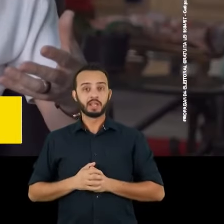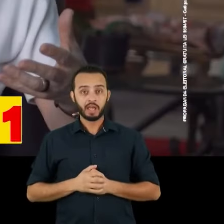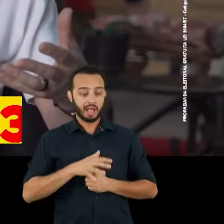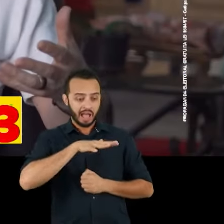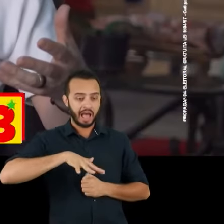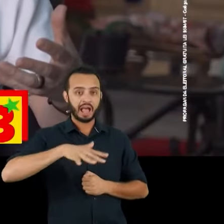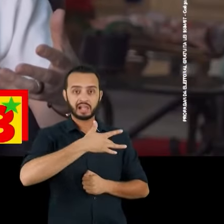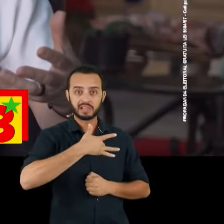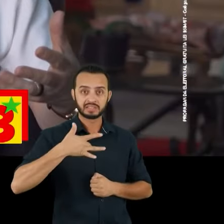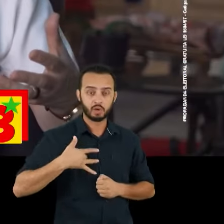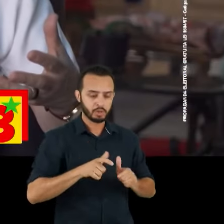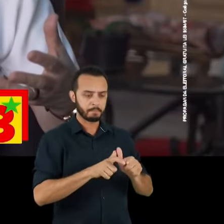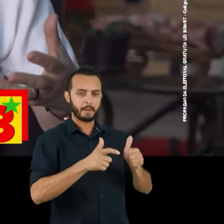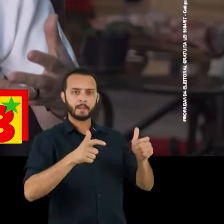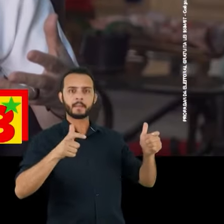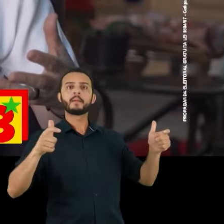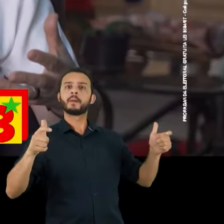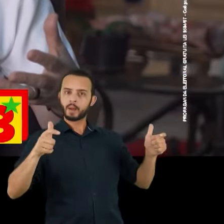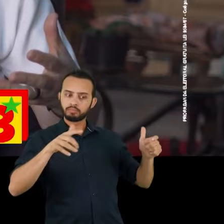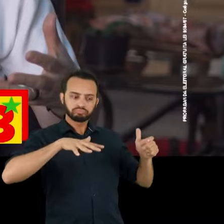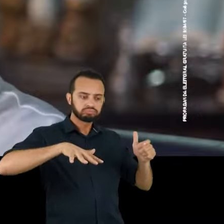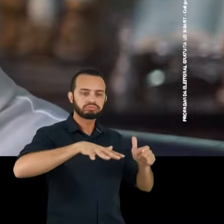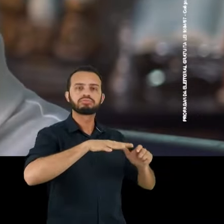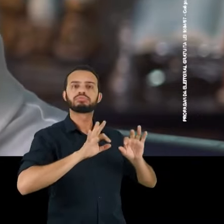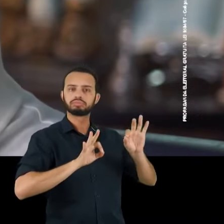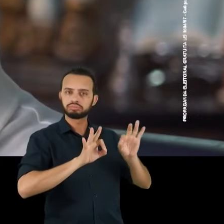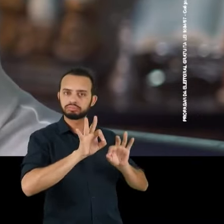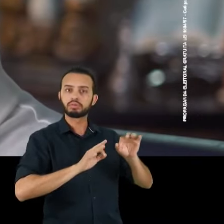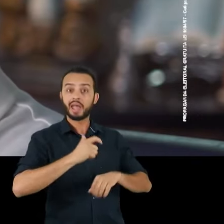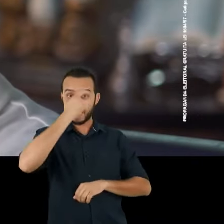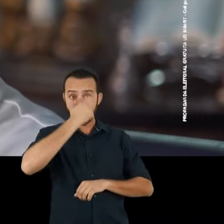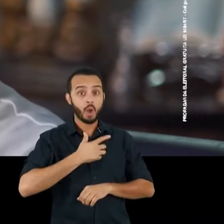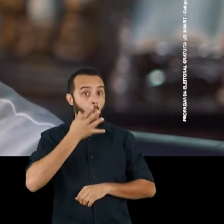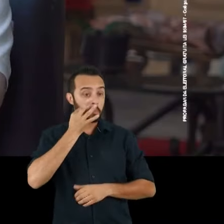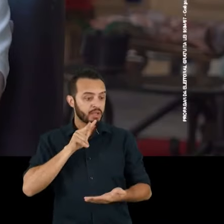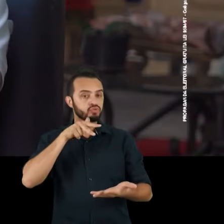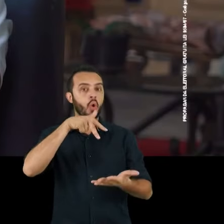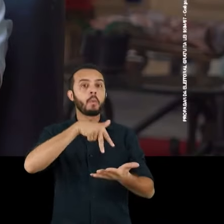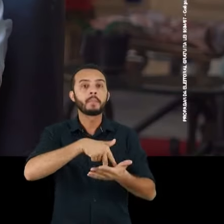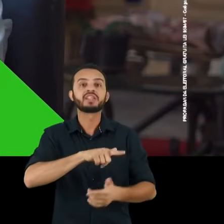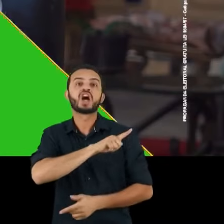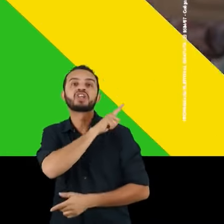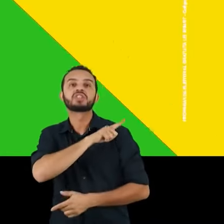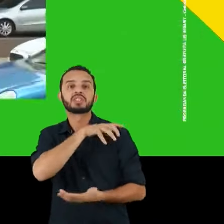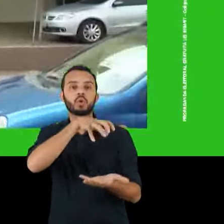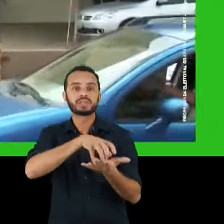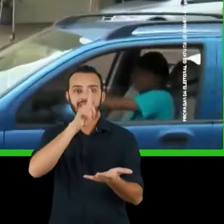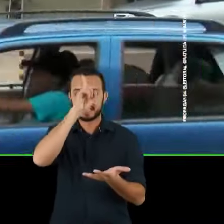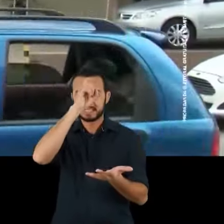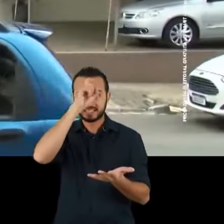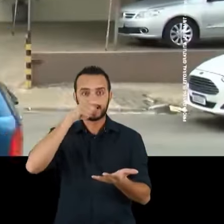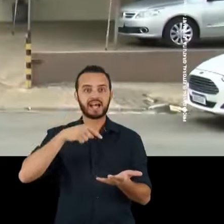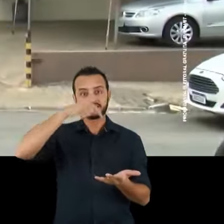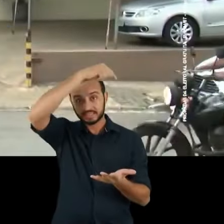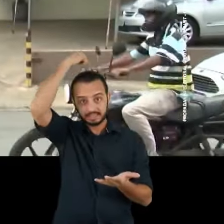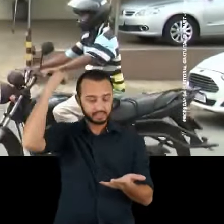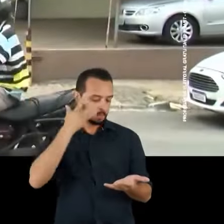expandimos enormemente a área de saúde. Acompanhei pessoalmente a gestão da Santa Casa de Misericórdia,